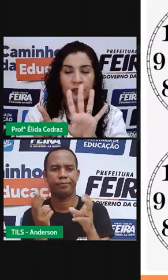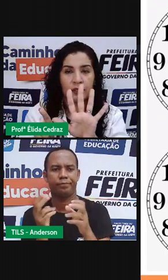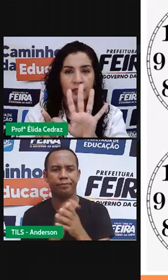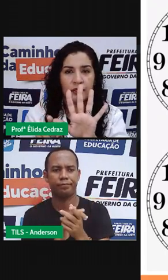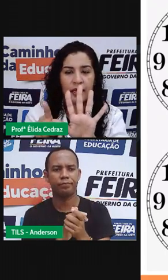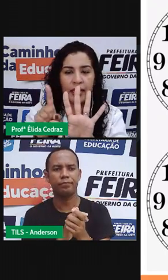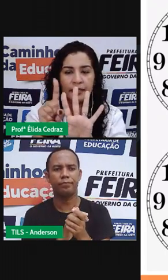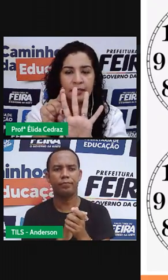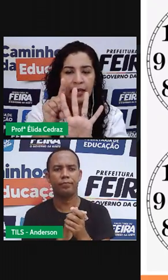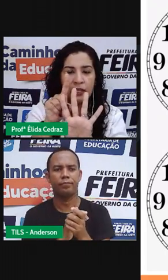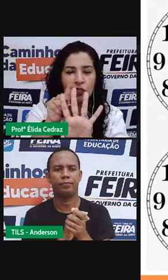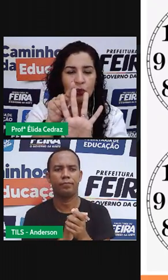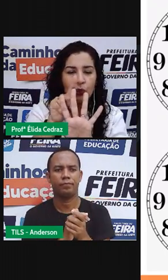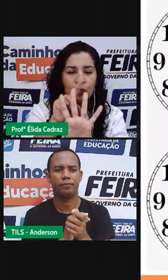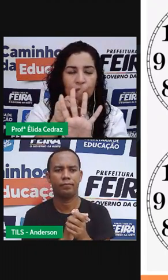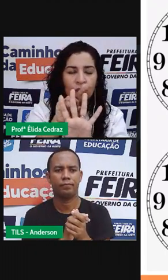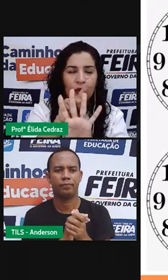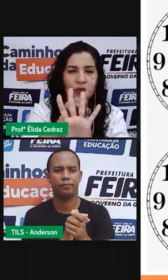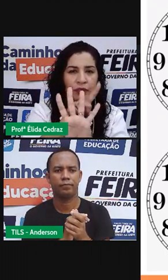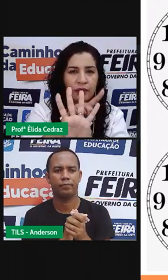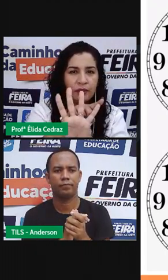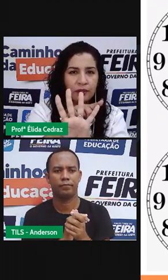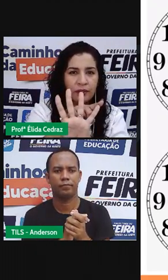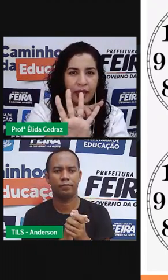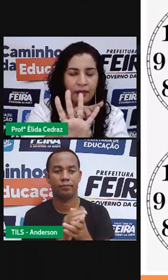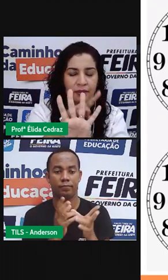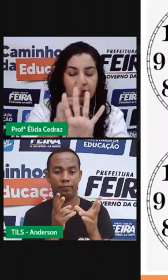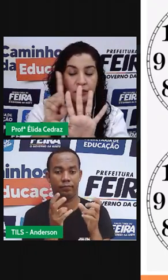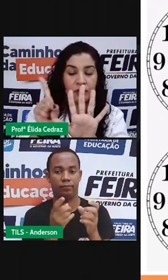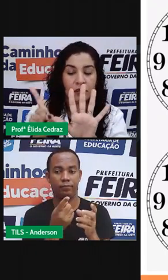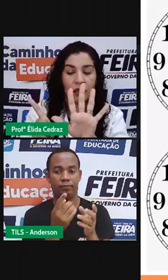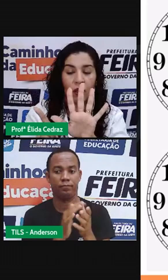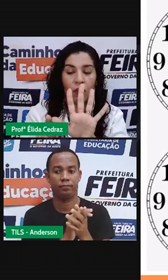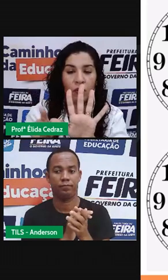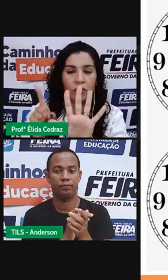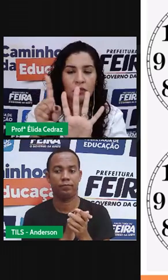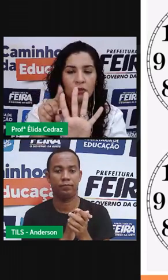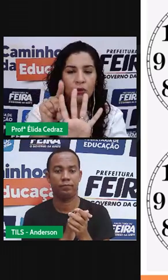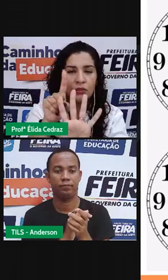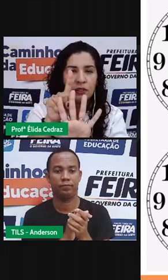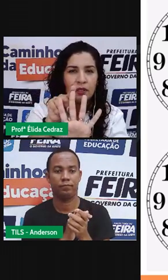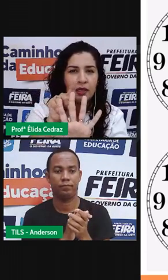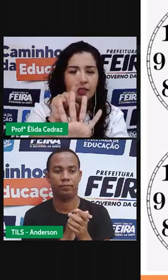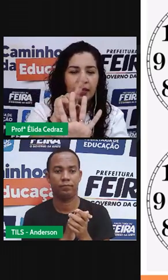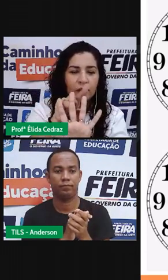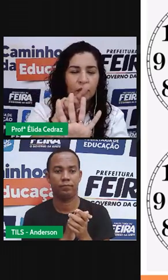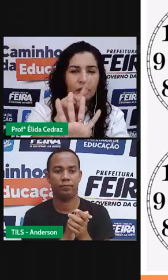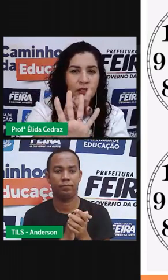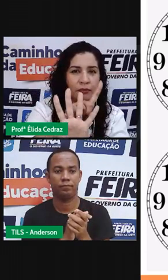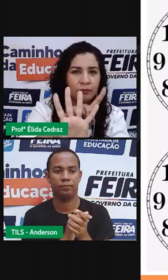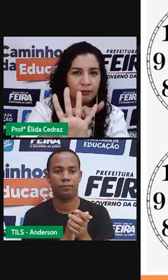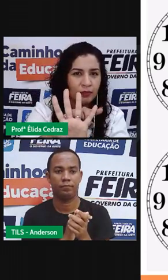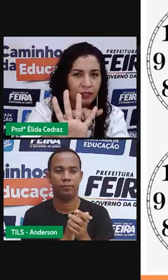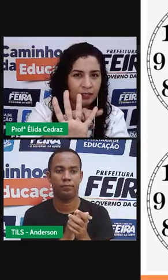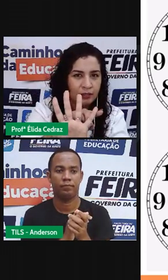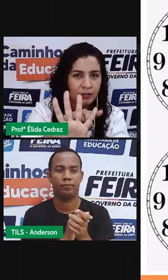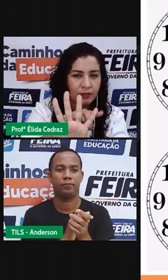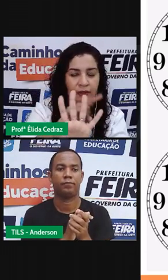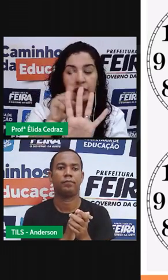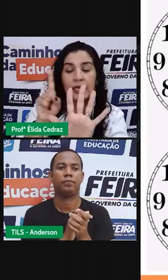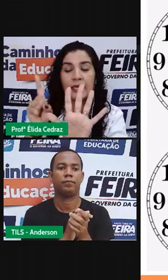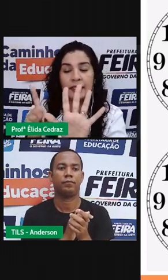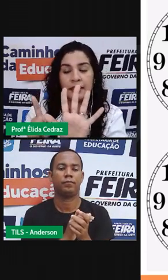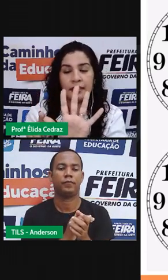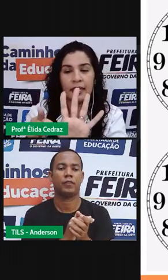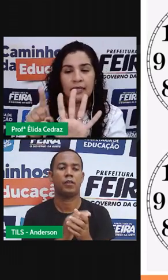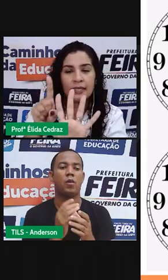novo. Seis, sete, oito, nove, dez. Onze, doze, treze, quatorze, quinto.